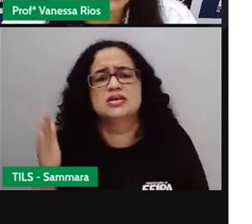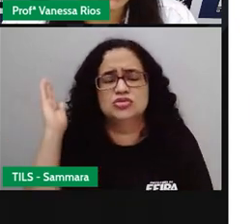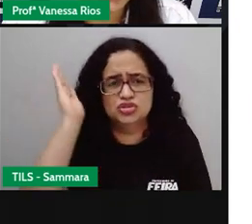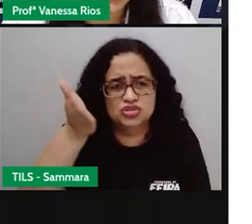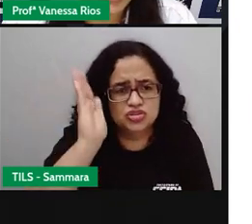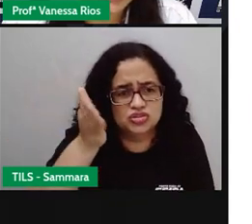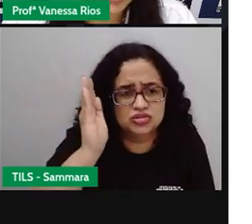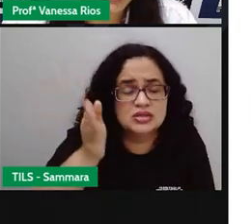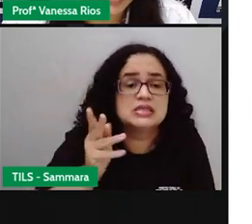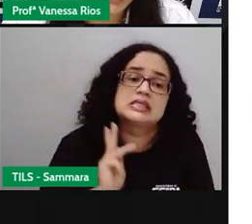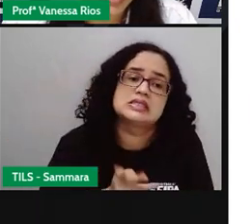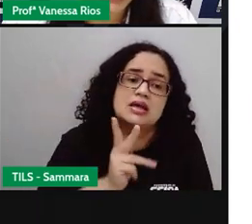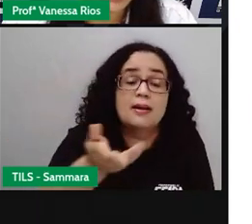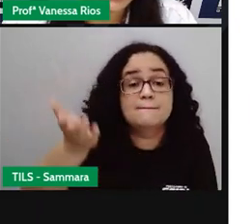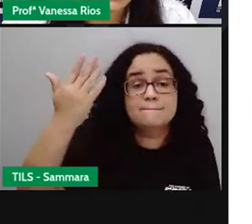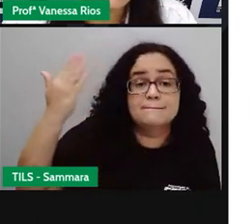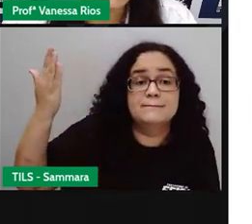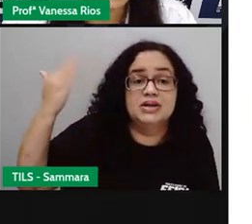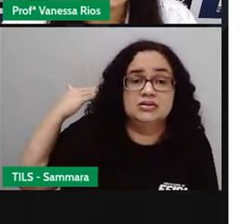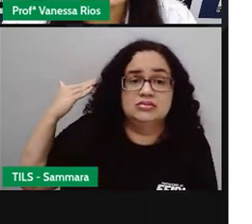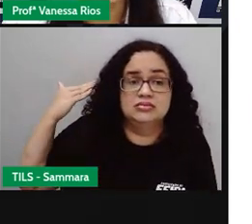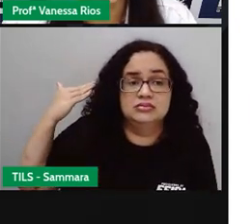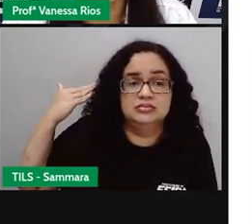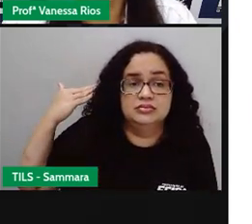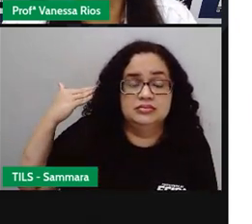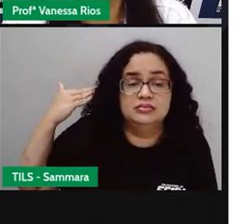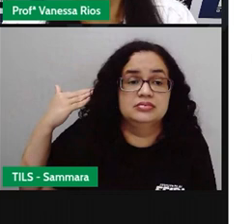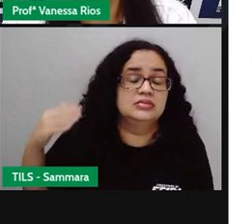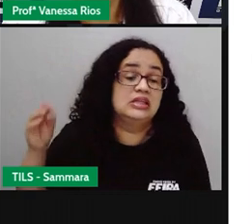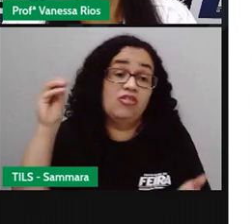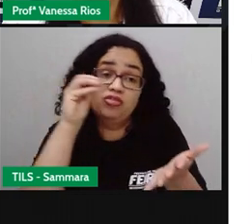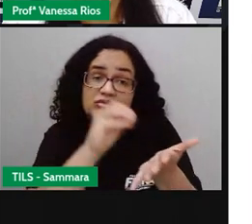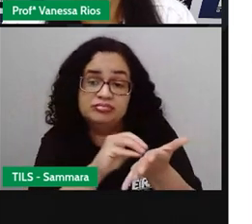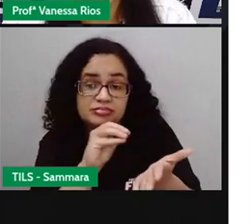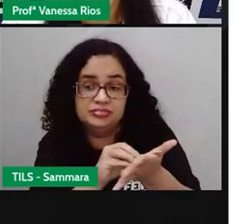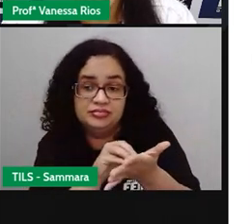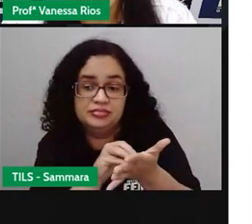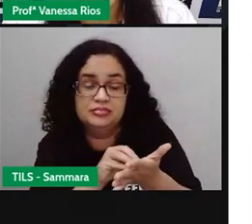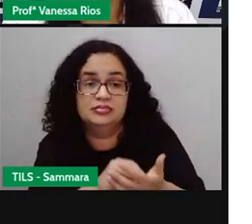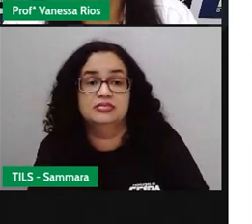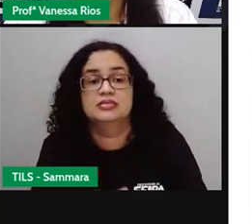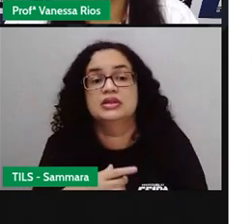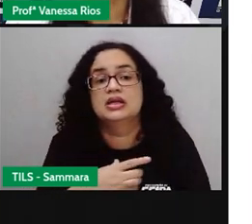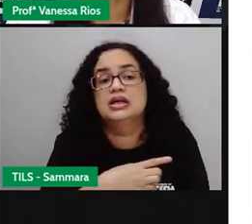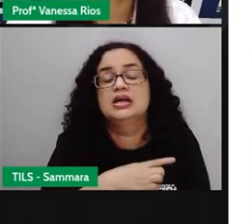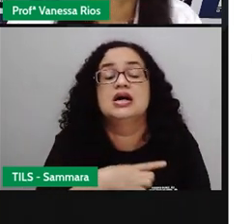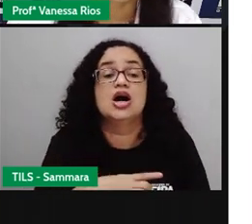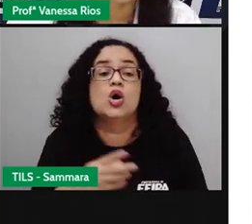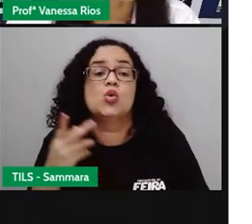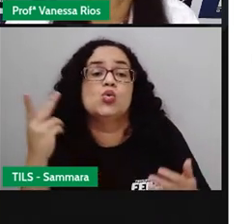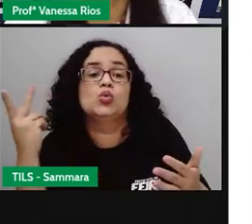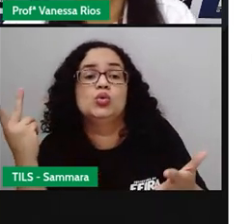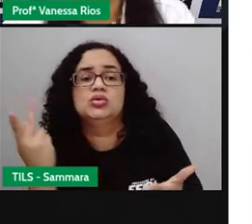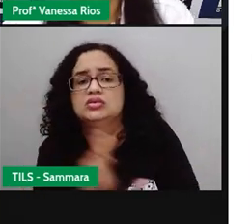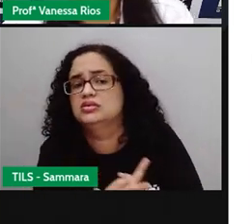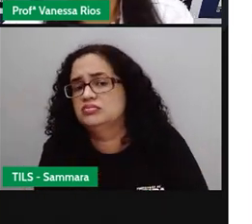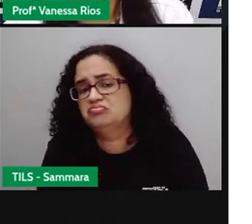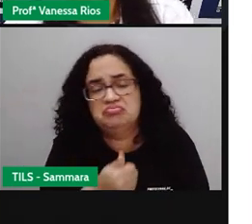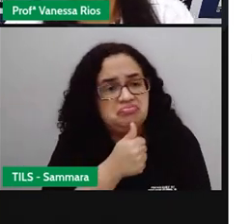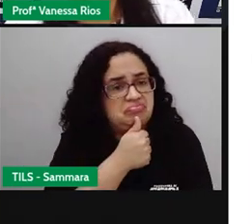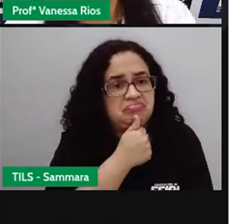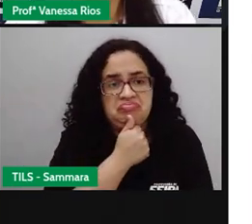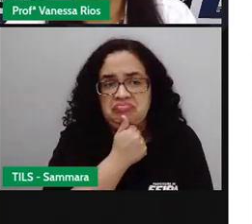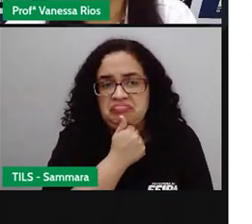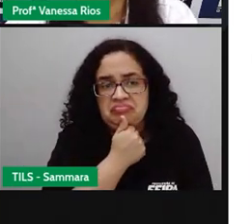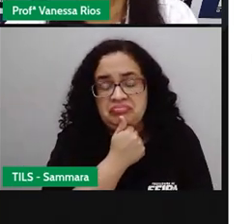uma determinada frequência no passado e que não foi completamente finalizada. É algo que acontecia, mas não acontece